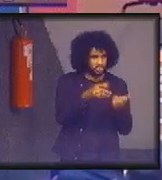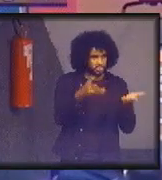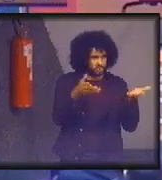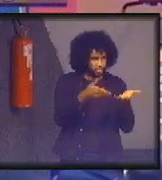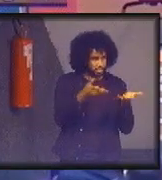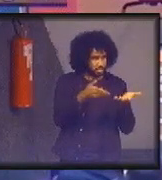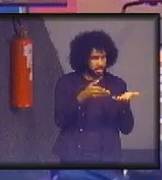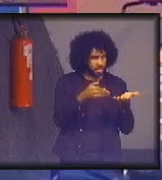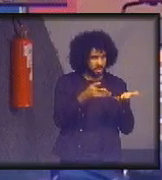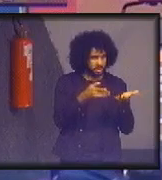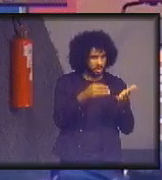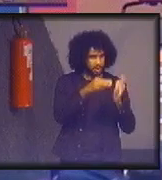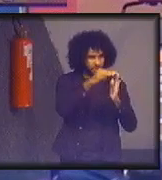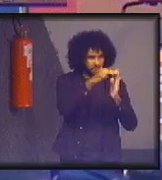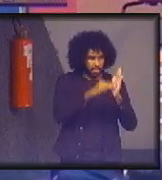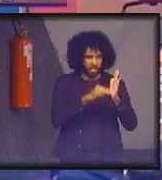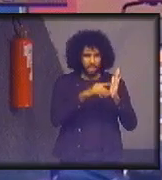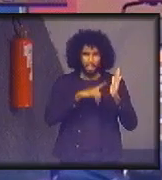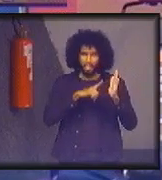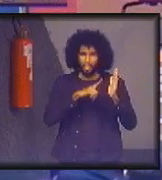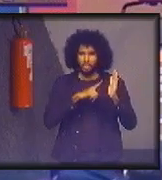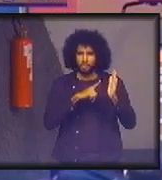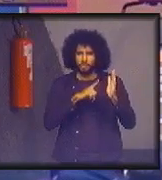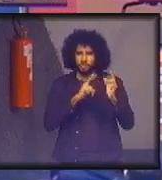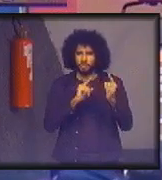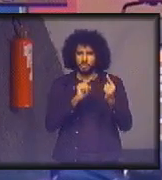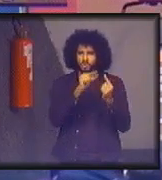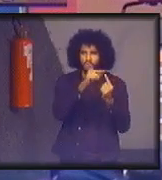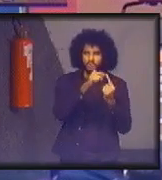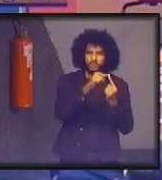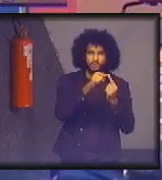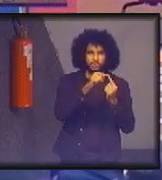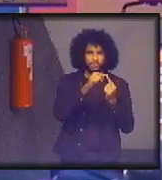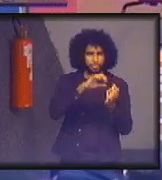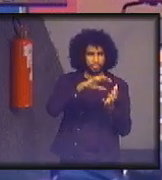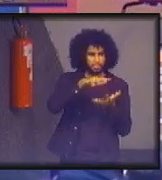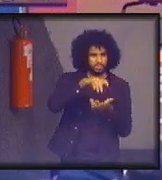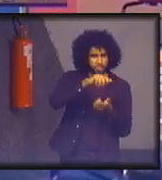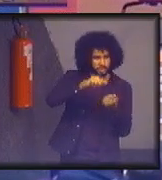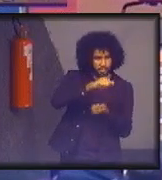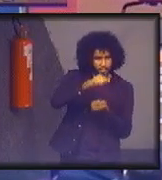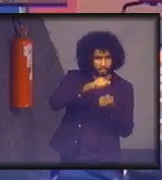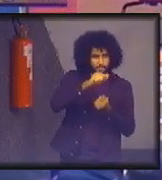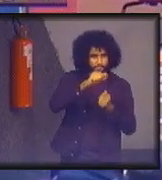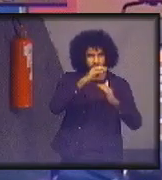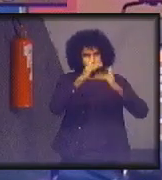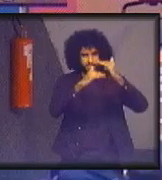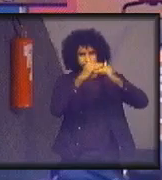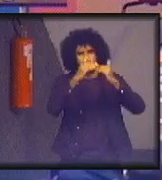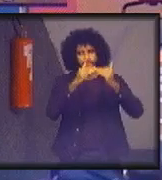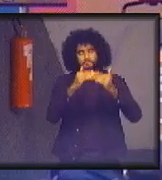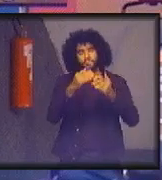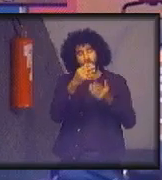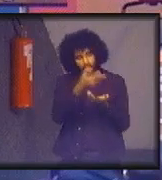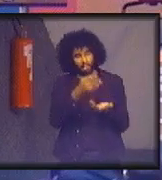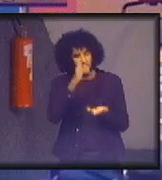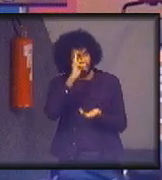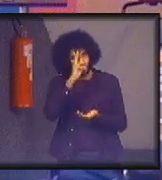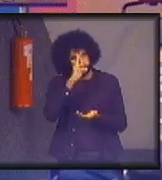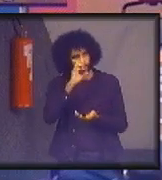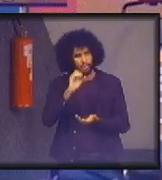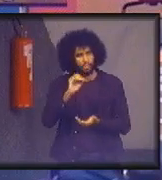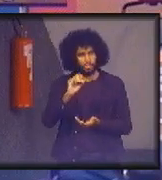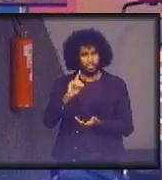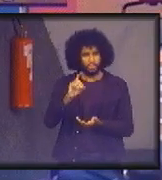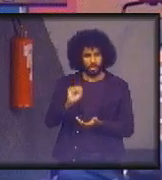se substitui pelos objetivos do desenvolvimento sustentável. Essa é a história dos ODSs. Quer dizer, se alguém tiver paciência